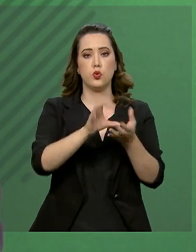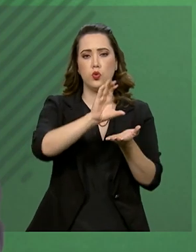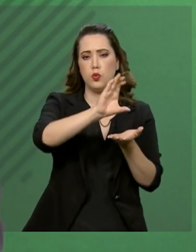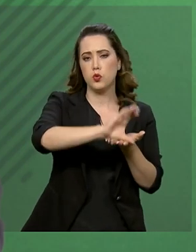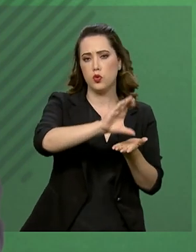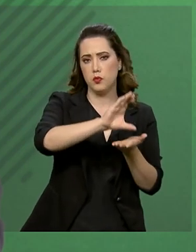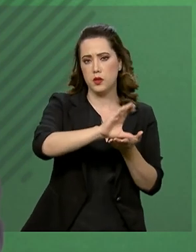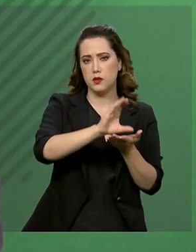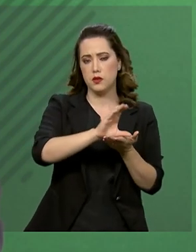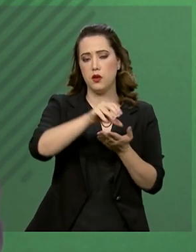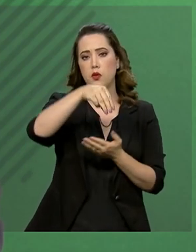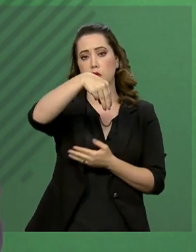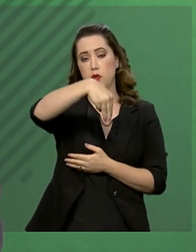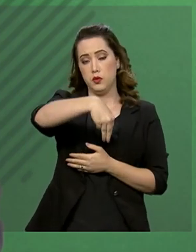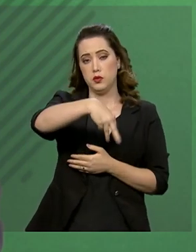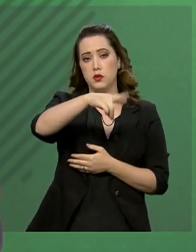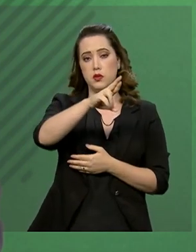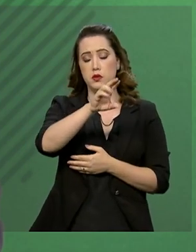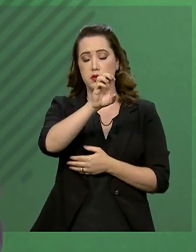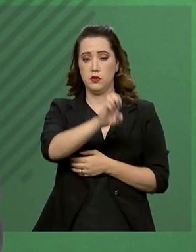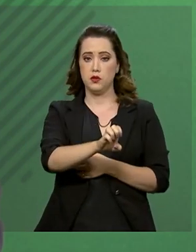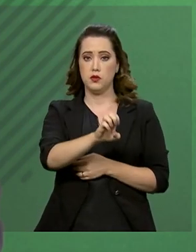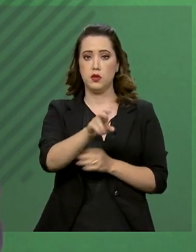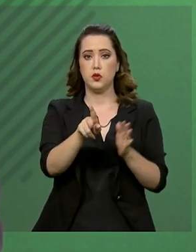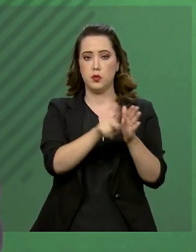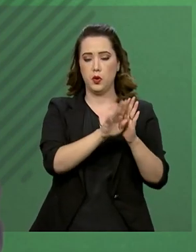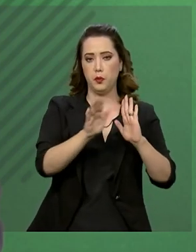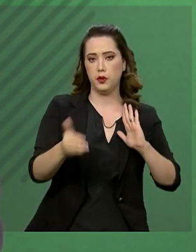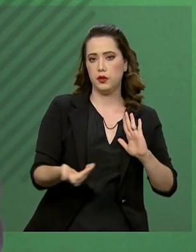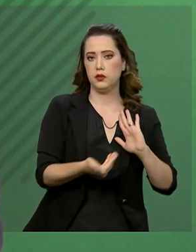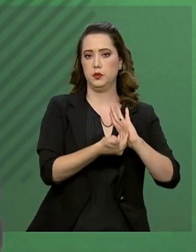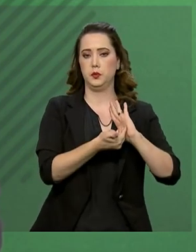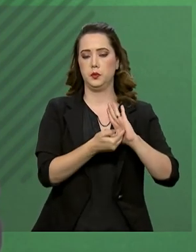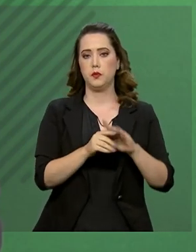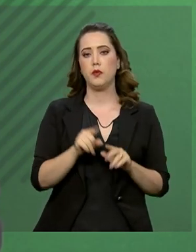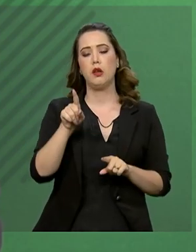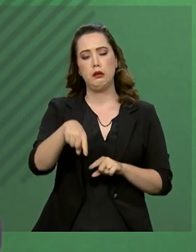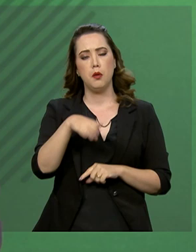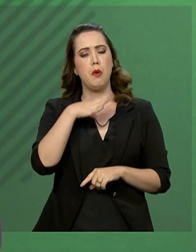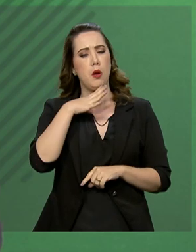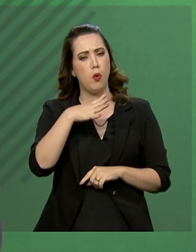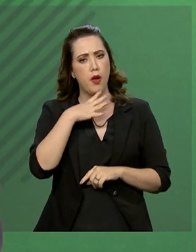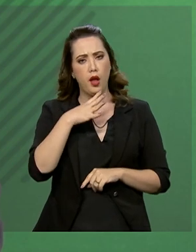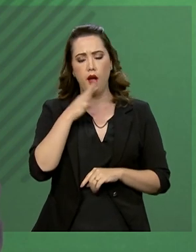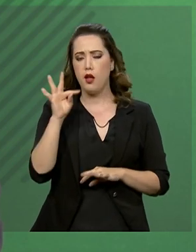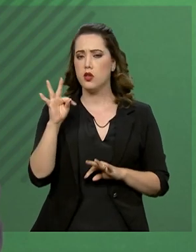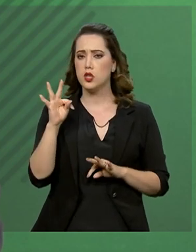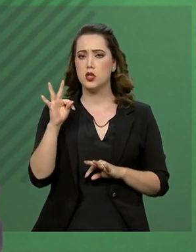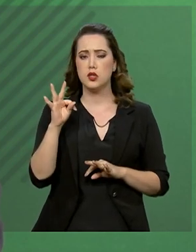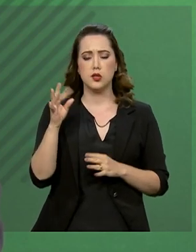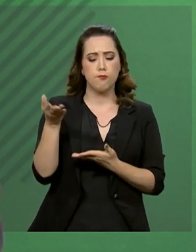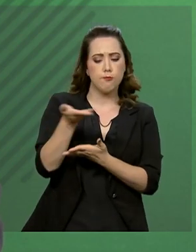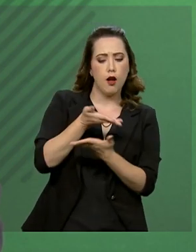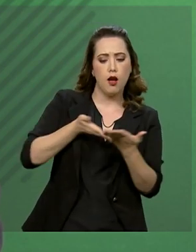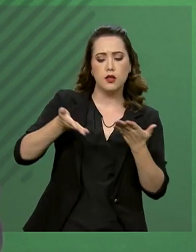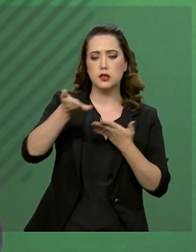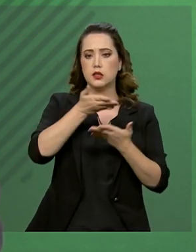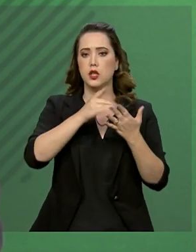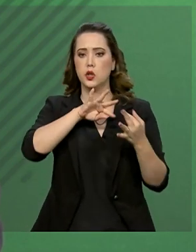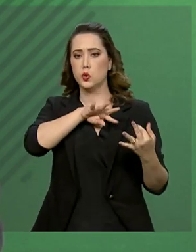Nacional da Câmara dos Deputados. É conhecedor de relações